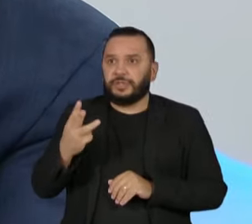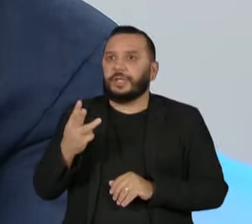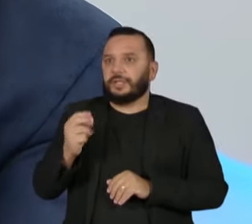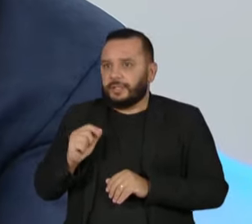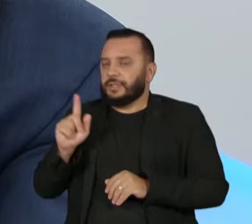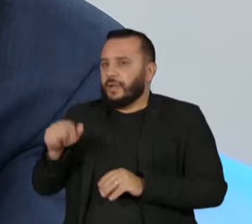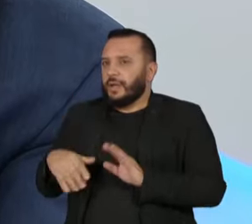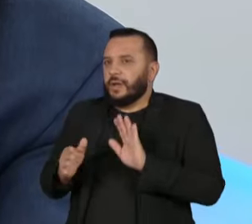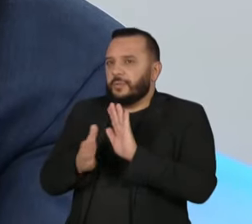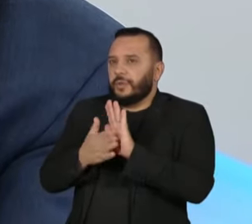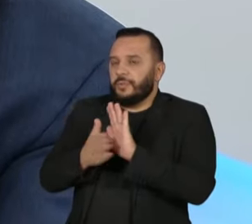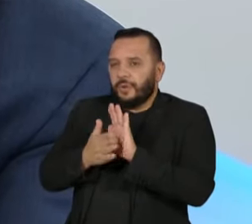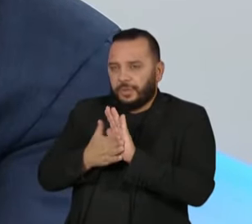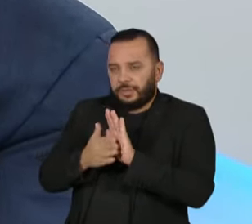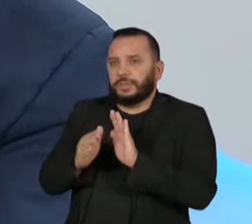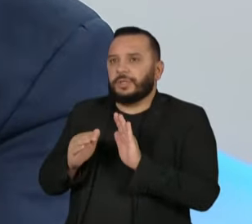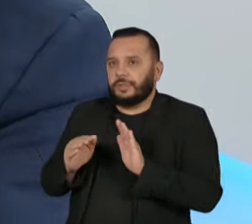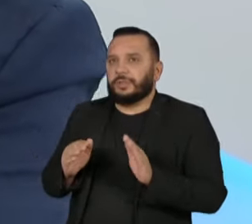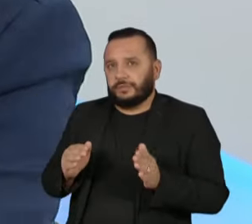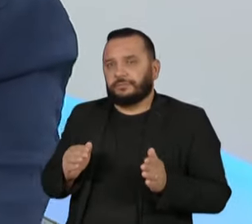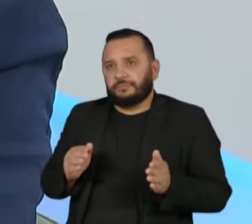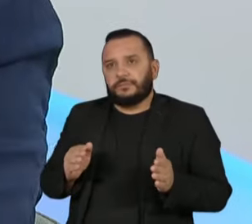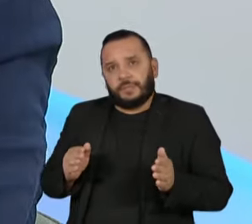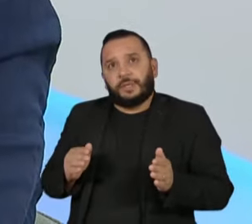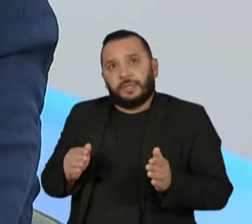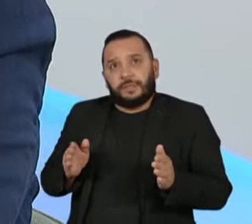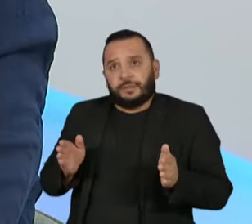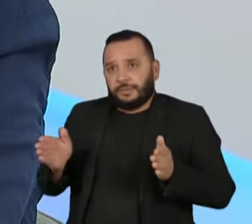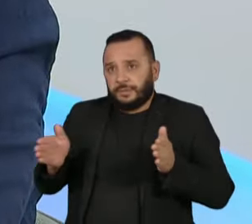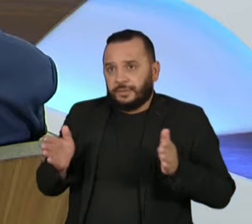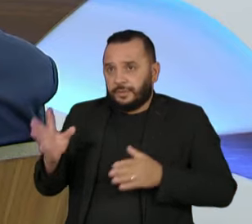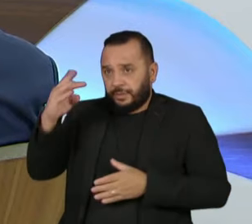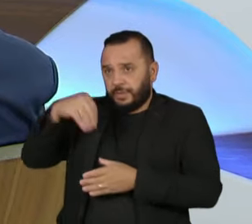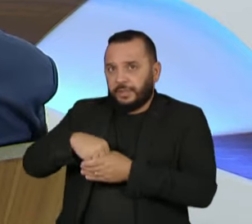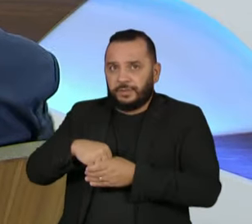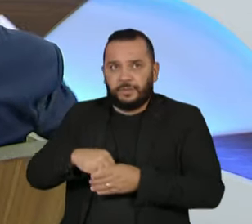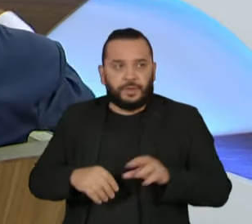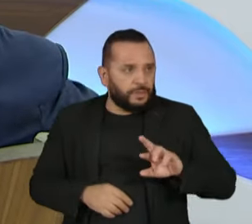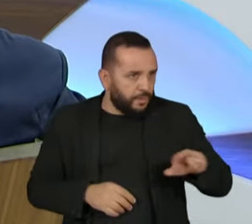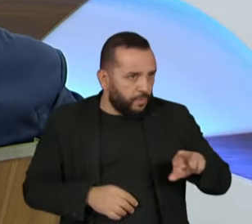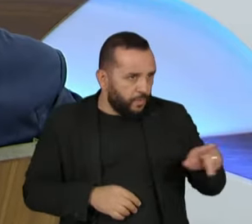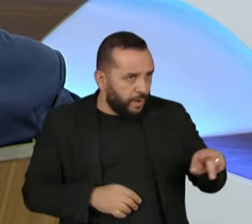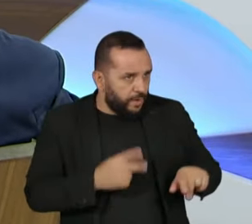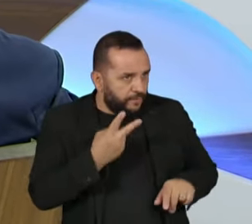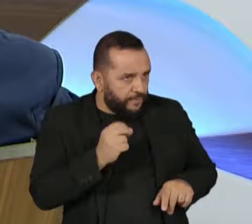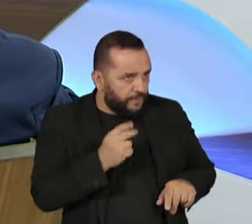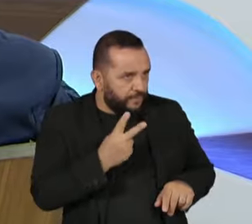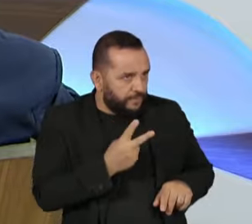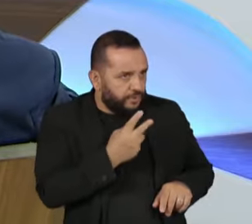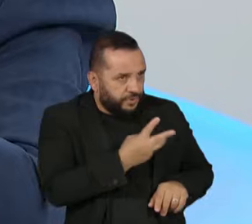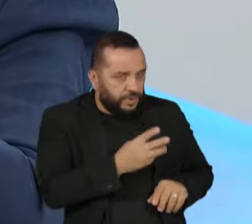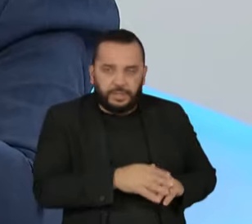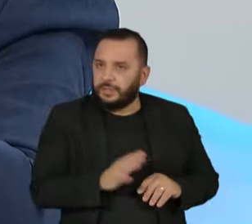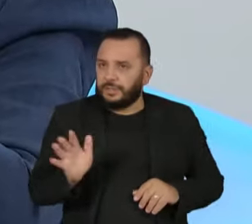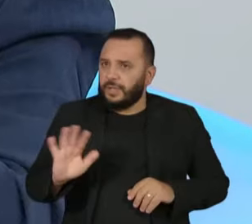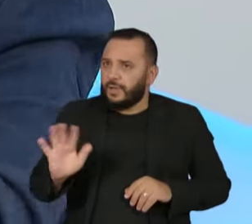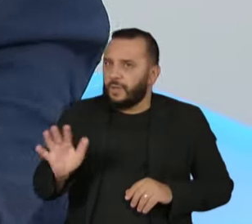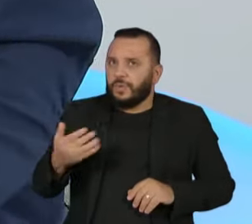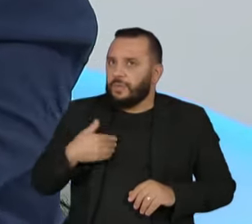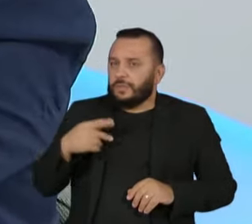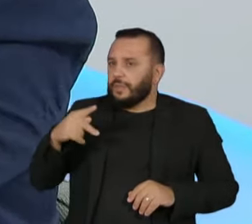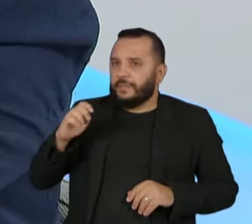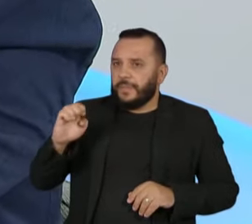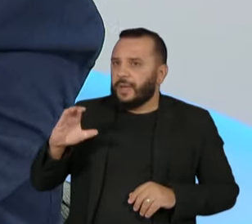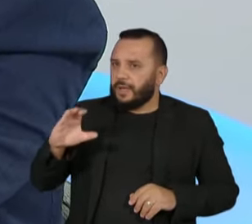uma proposta para o mandato. Mas o que se deseja? Não é para 2023. Ela não está sendo tratada nem na